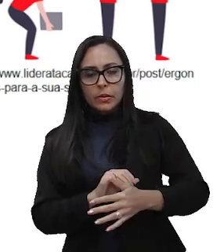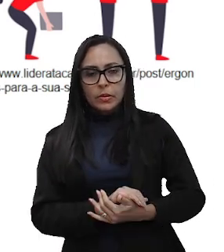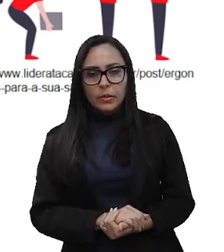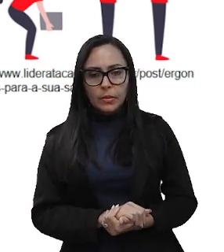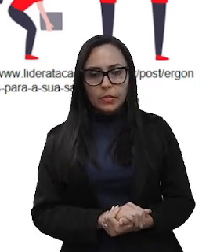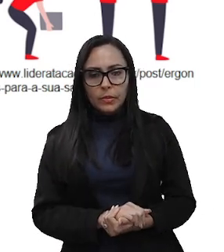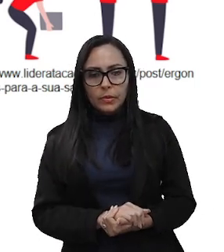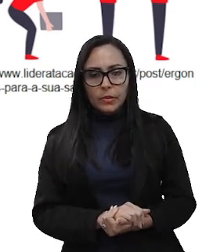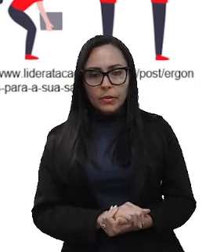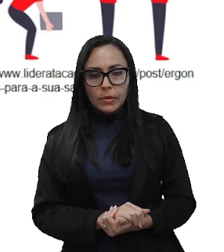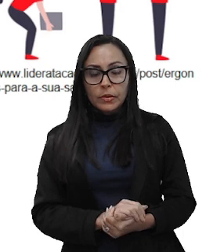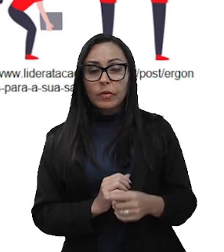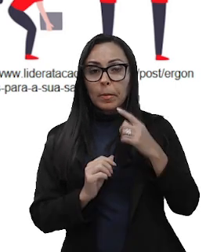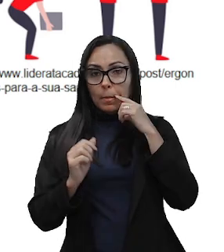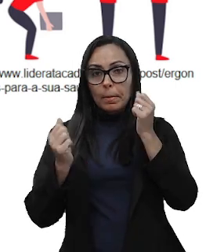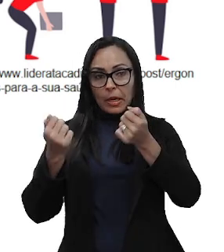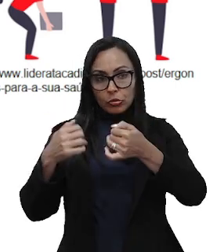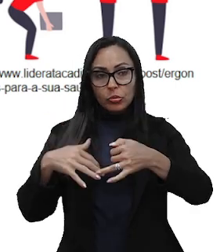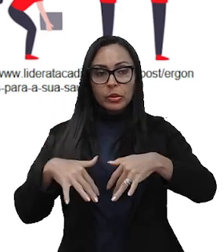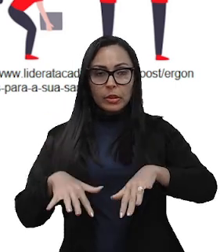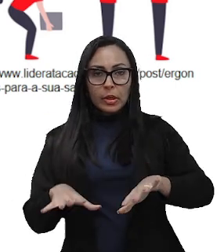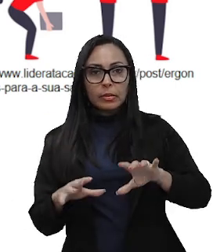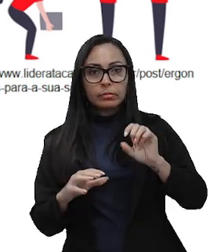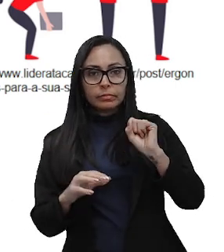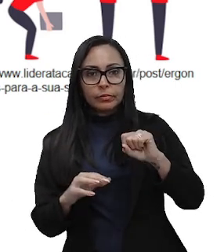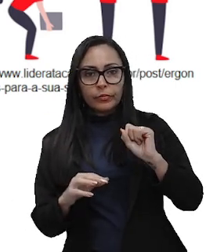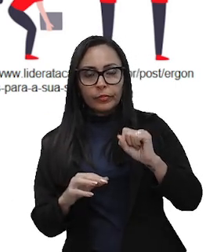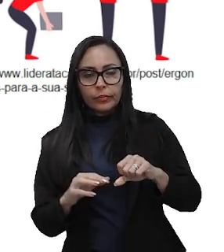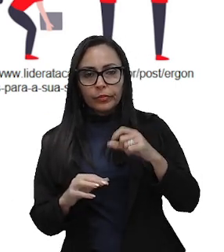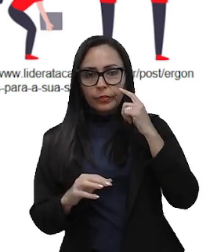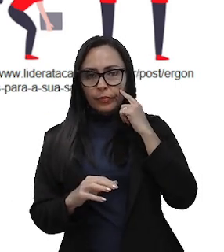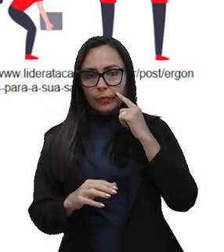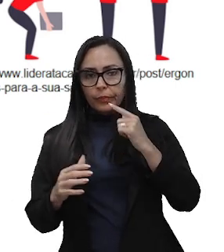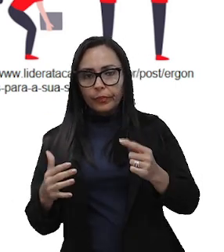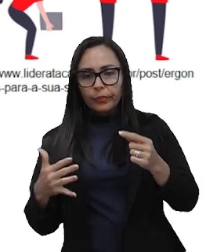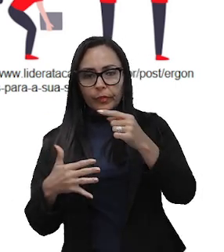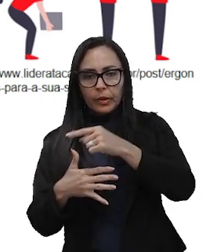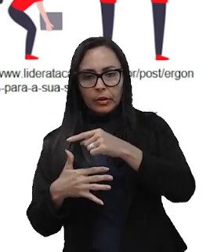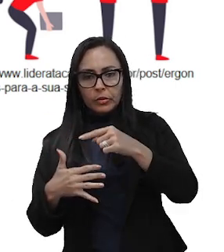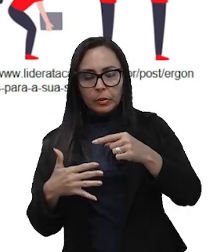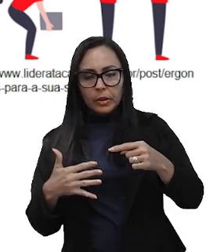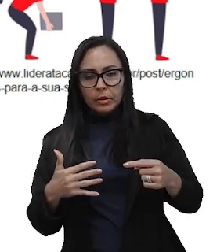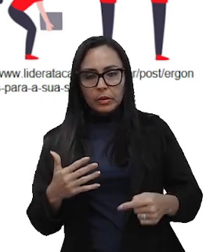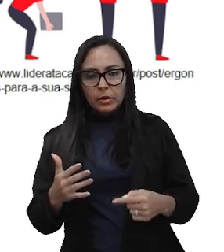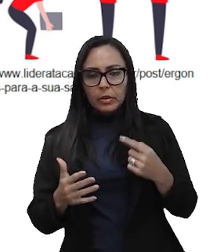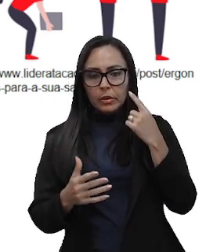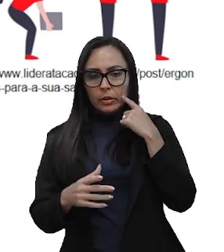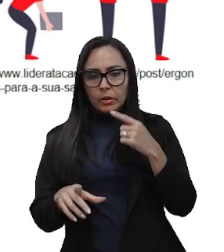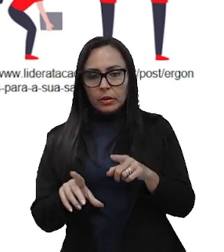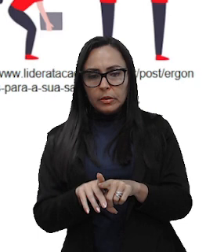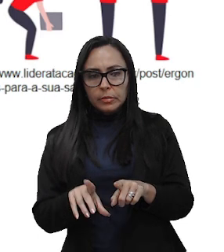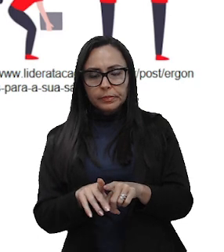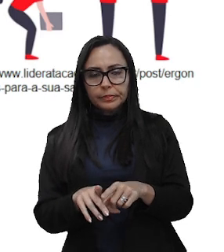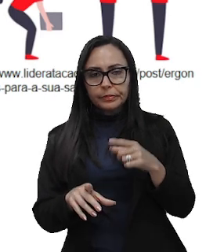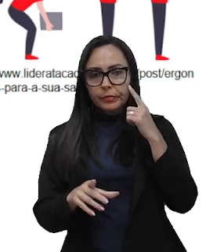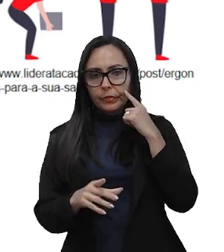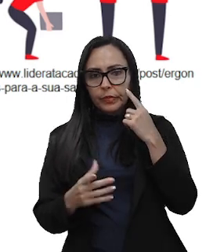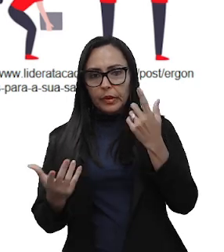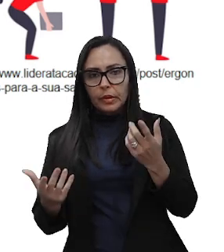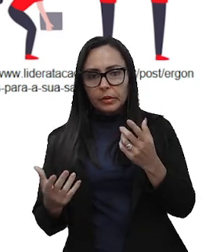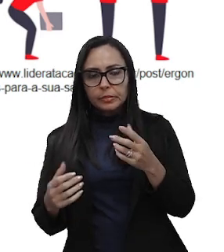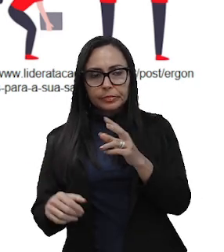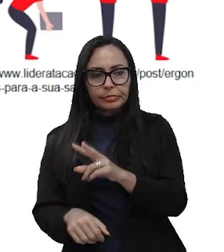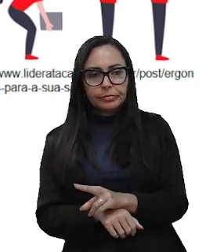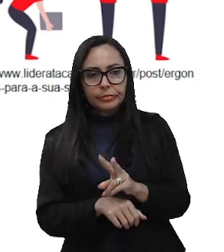isso vai prejudicar o trabalhador. Então, são aspectos como esse que devem ser levados em consideração para a preservação